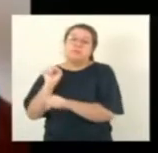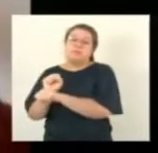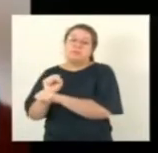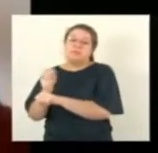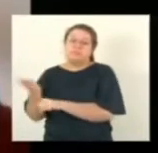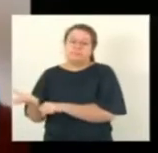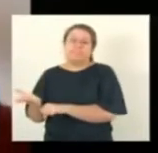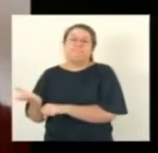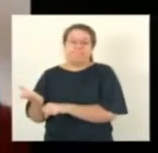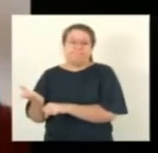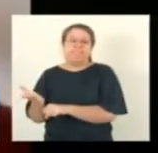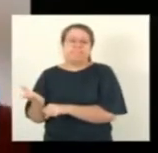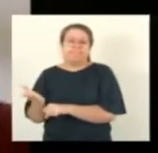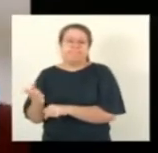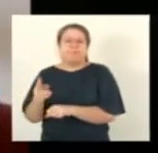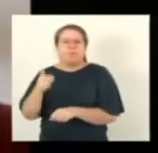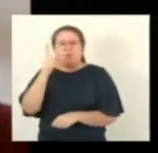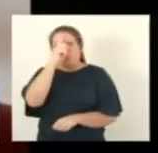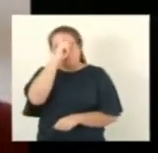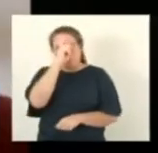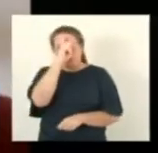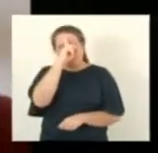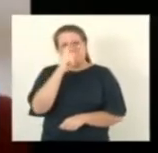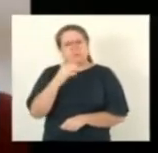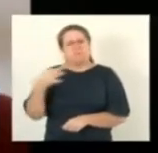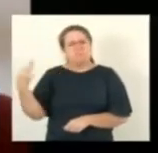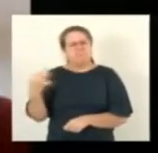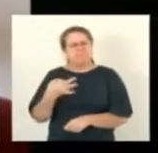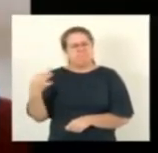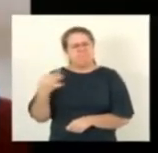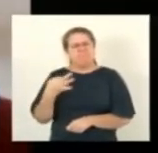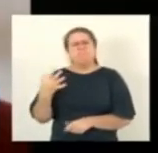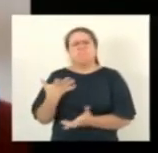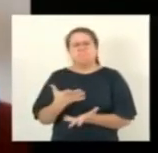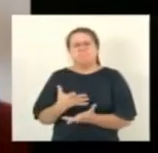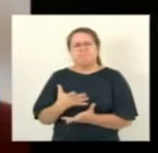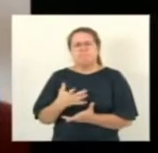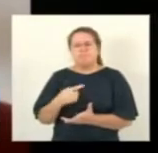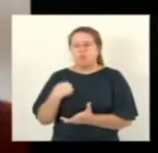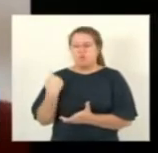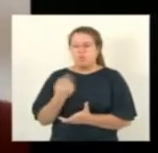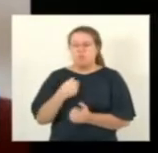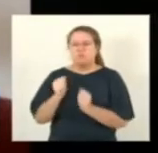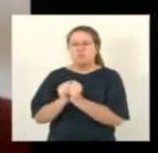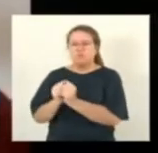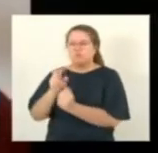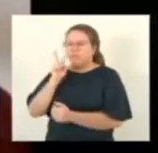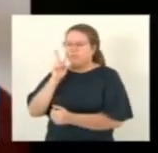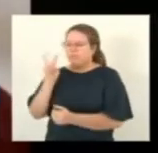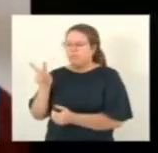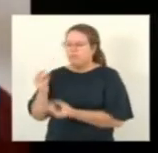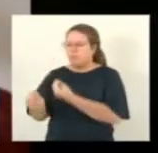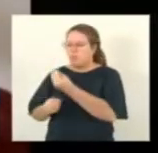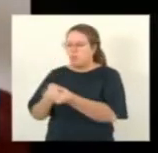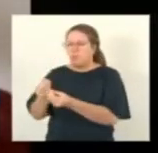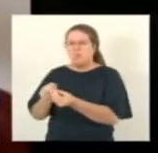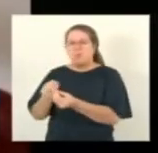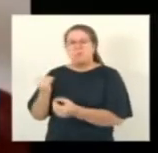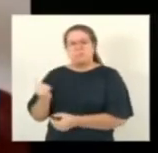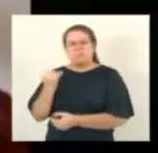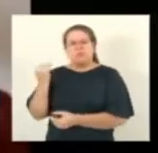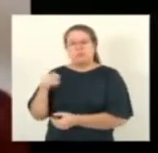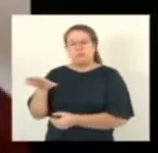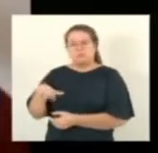afinal de contas é um hospital muito bem equipado, nós temos trabalhado muito ao lado do hospital, junto com o ex-deputado